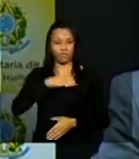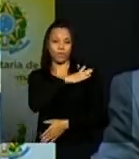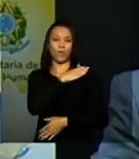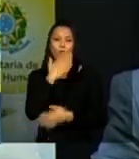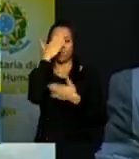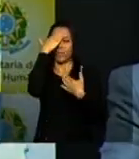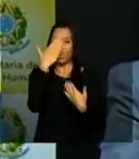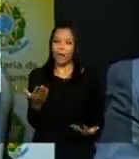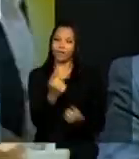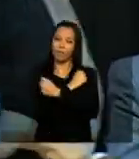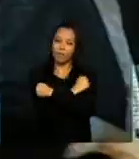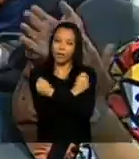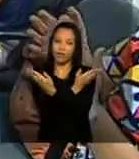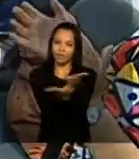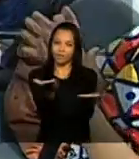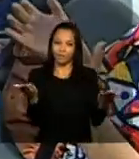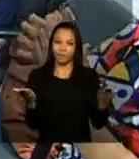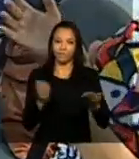grande abraço parabéns